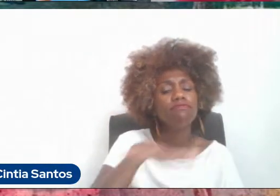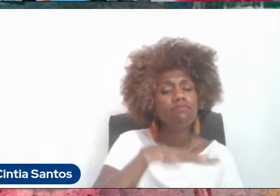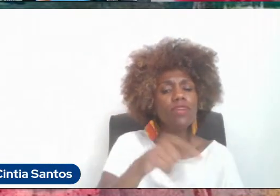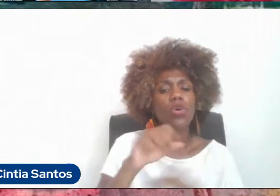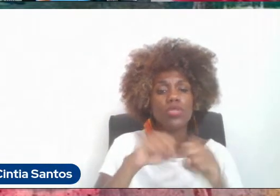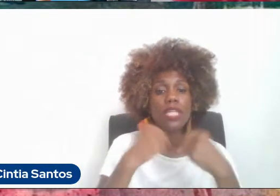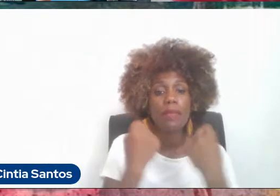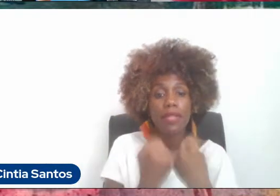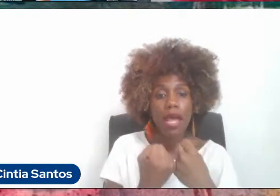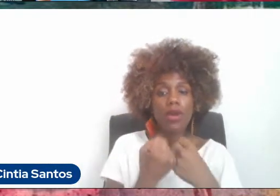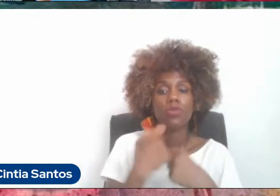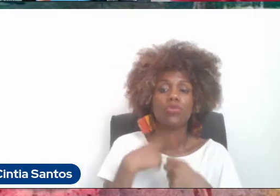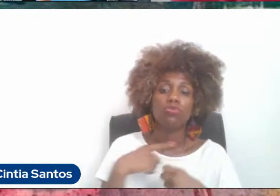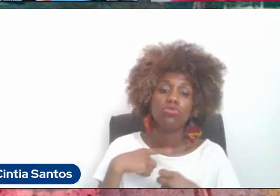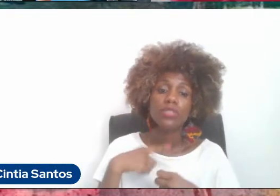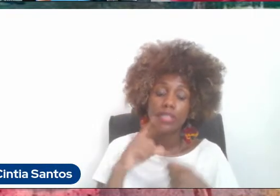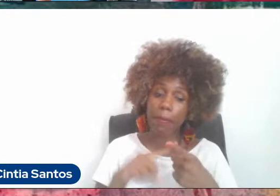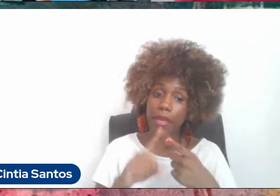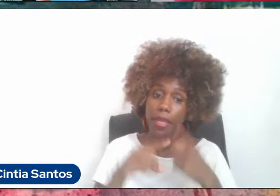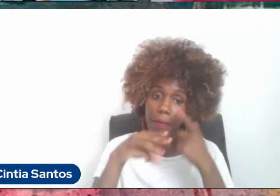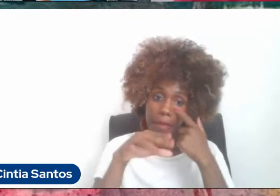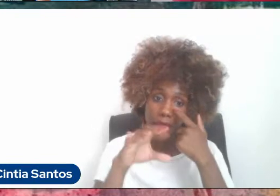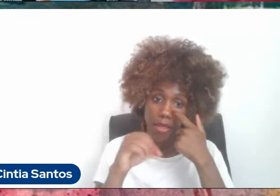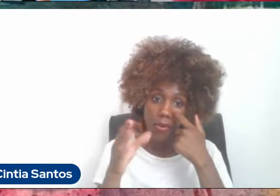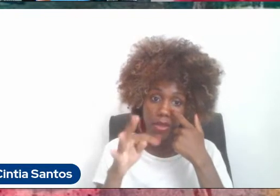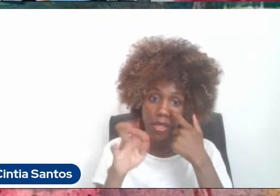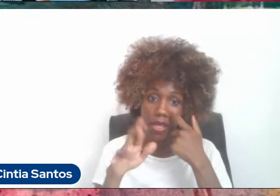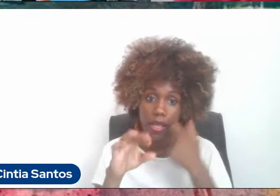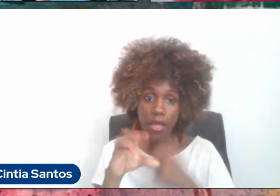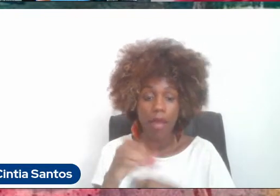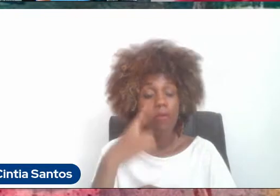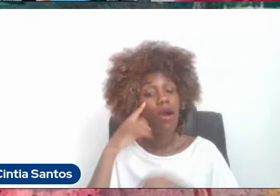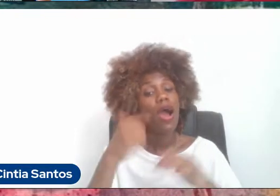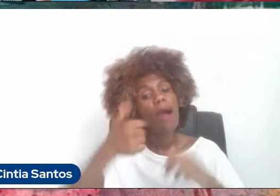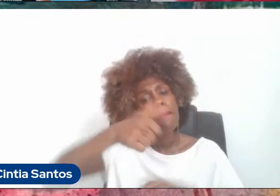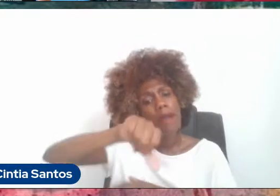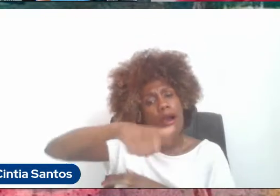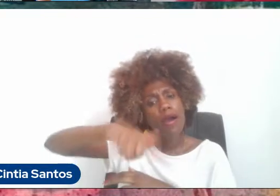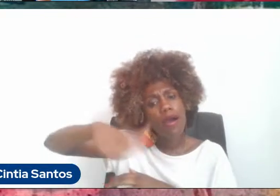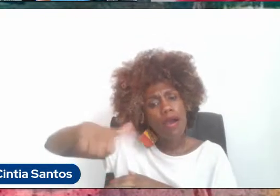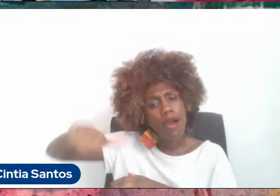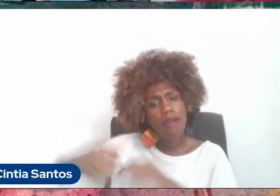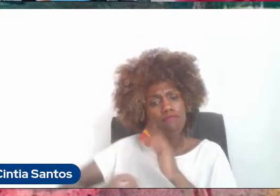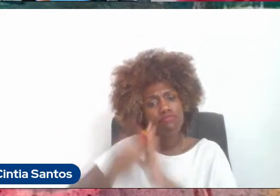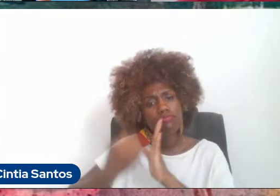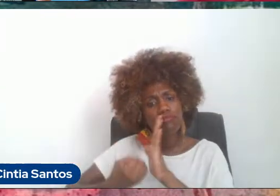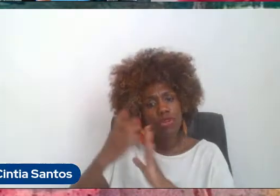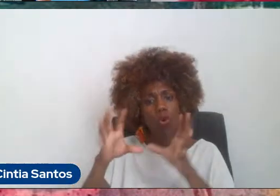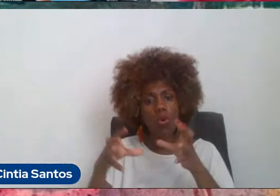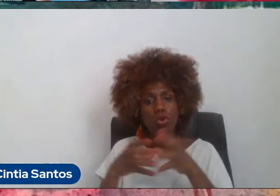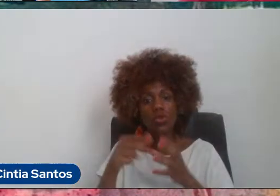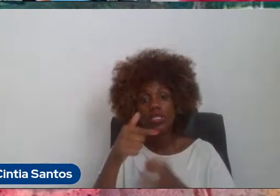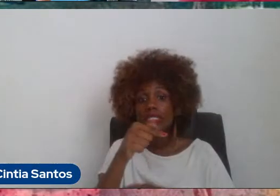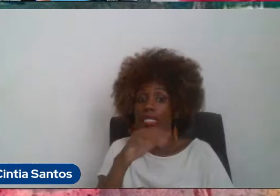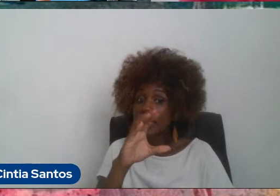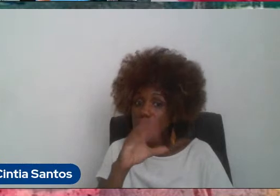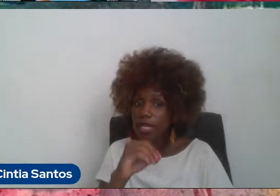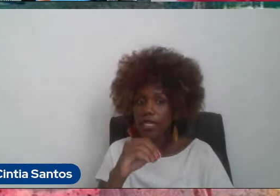a criação desses parâmetros de avaliação foi realizada em conjunto com os 70 programas.